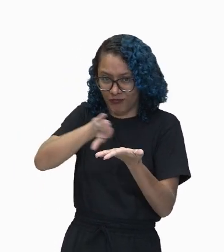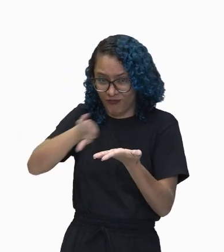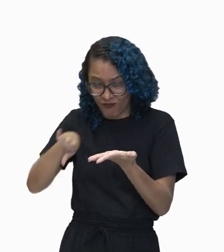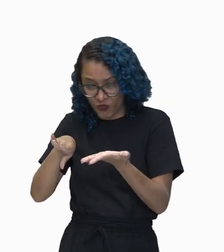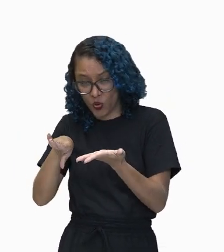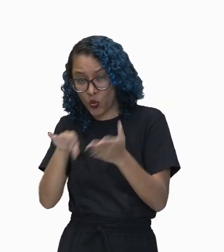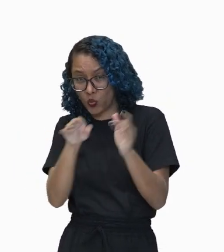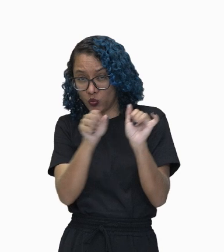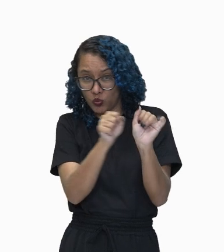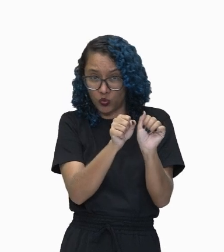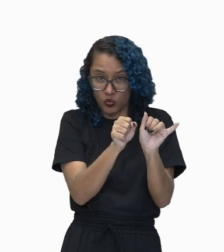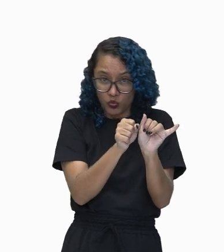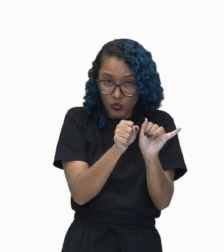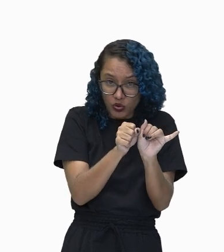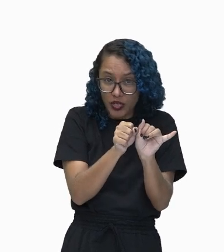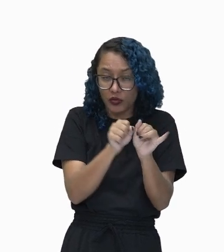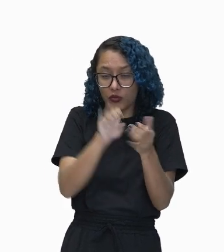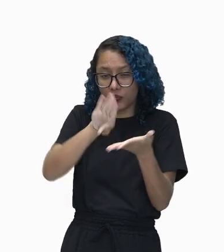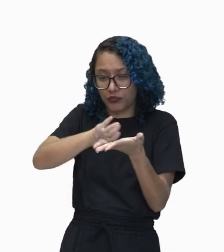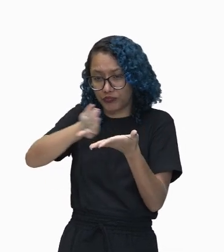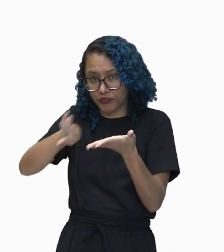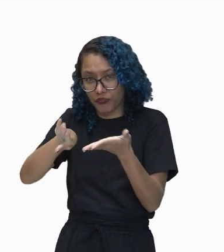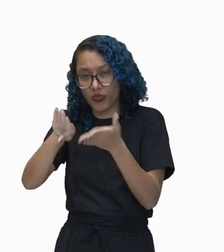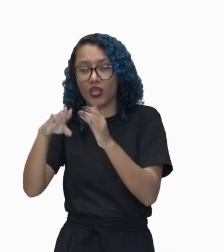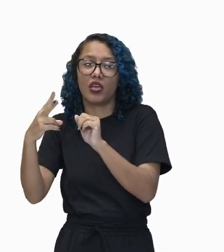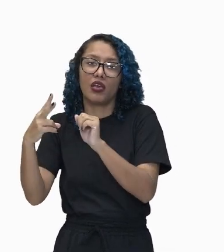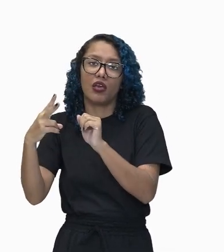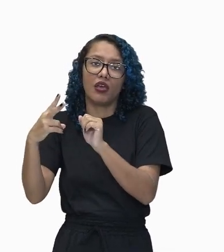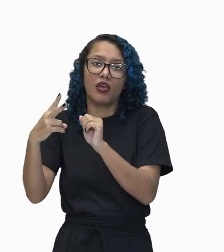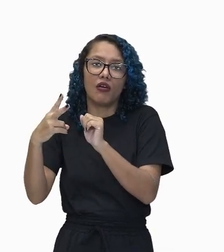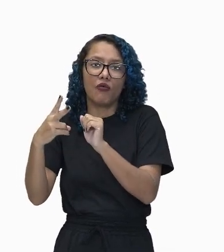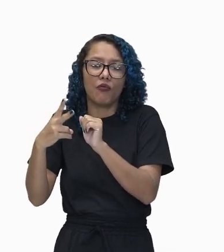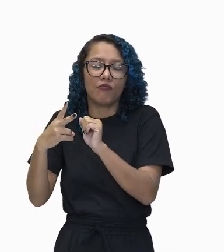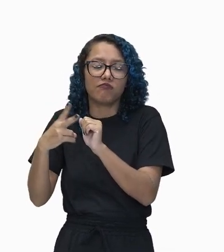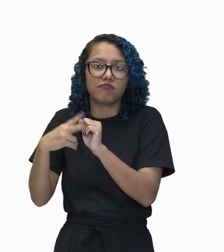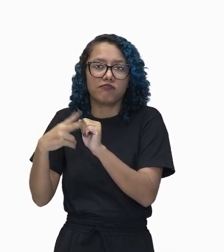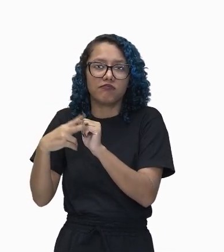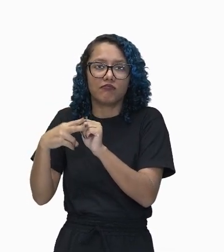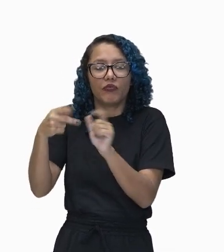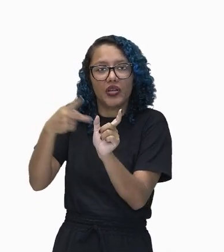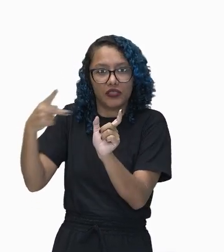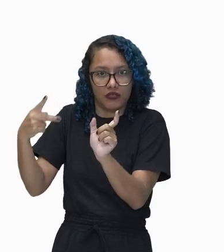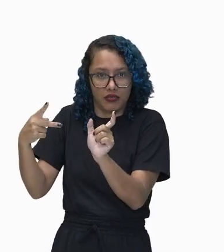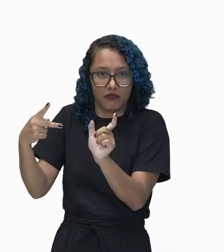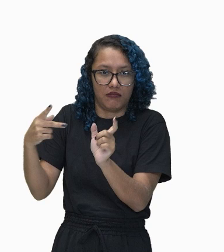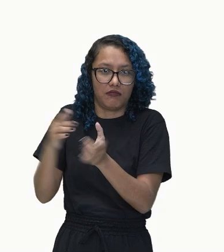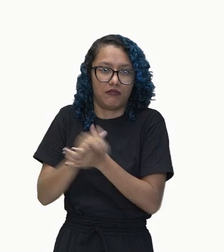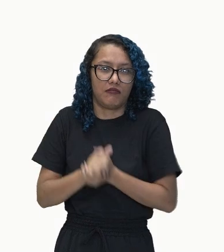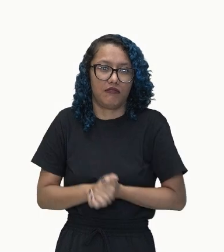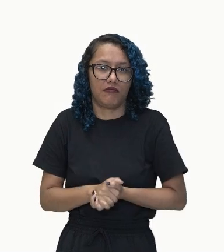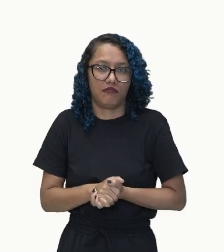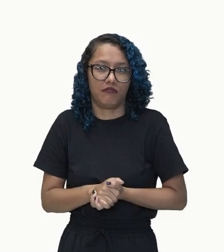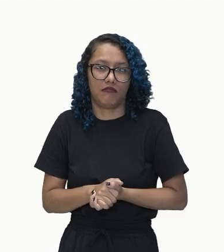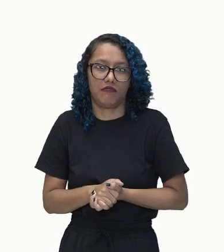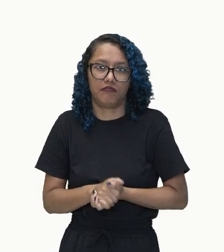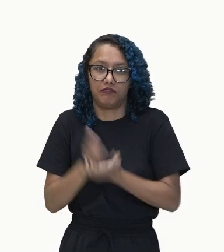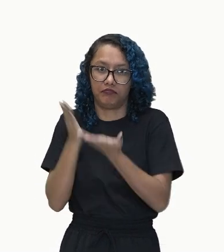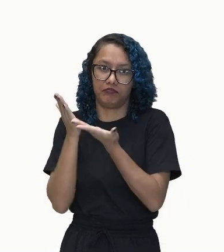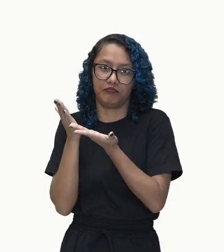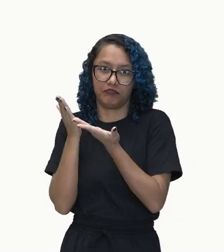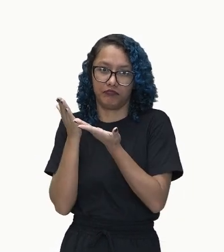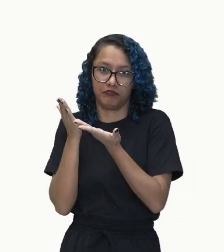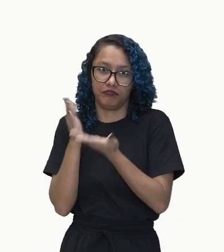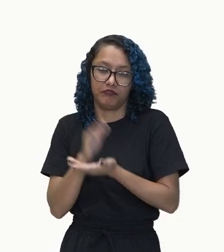o sujeito, o porteiro do edifício. E temos o predicado que é